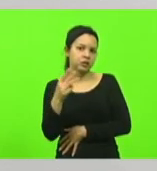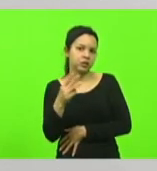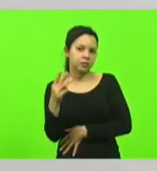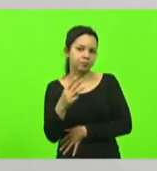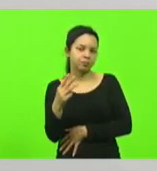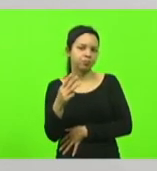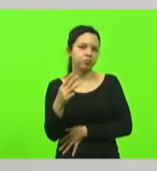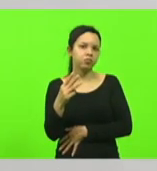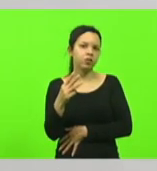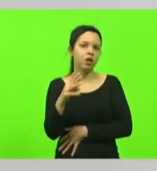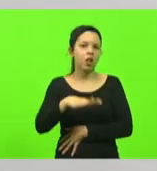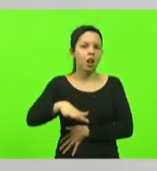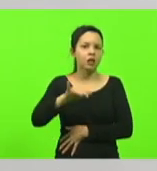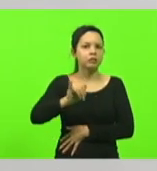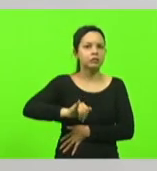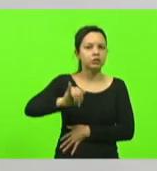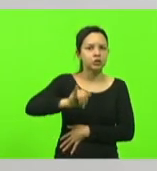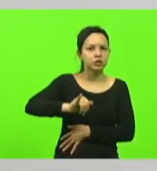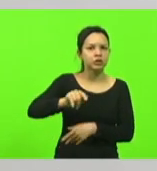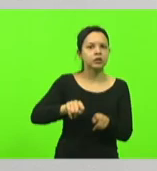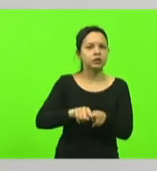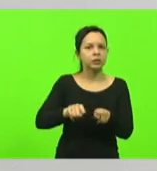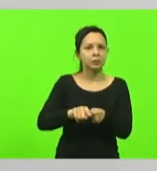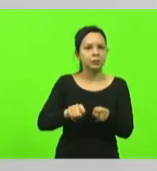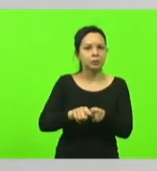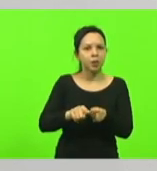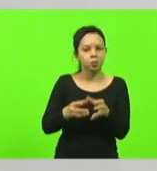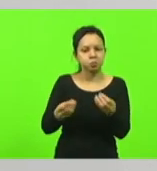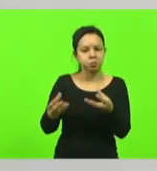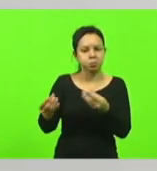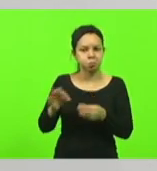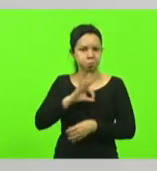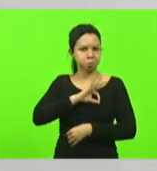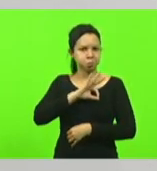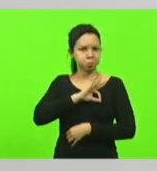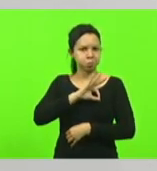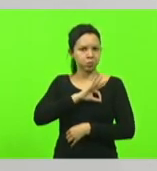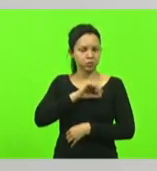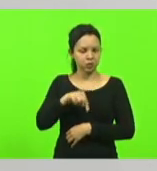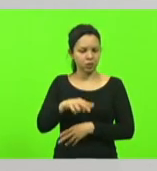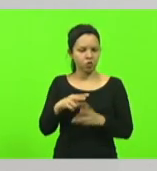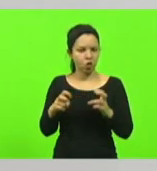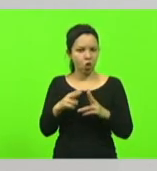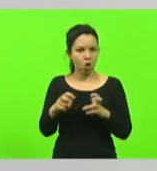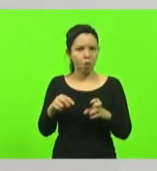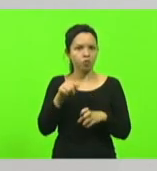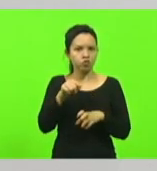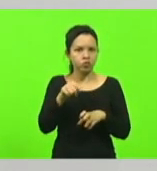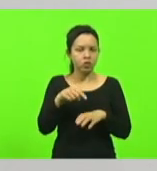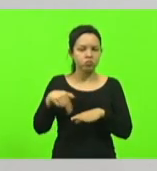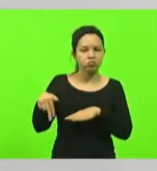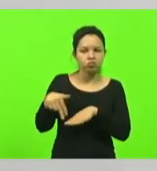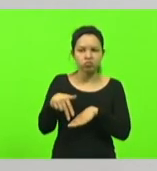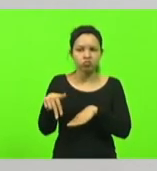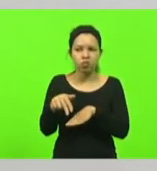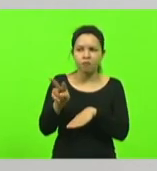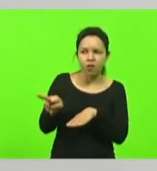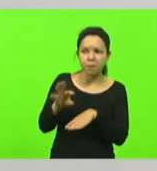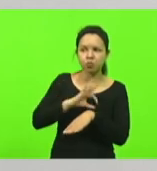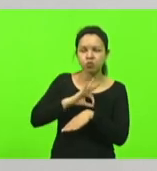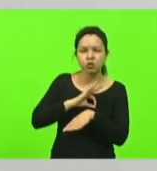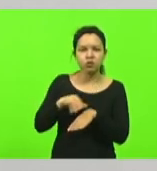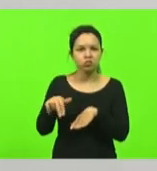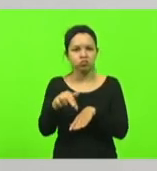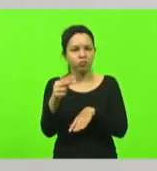acotovelando polícia aqui em Florianópolis. Você não consegue andar duas quadras sem ver uma viatura. E você anda na maior